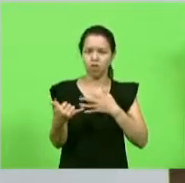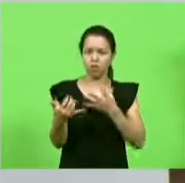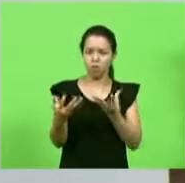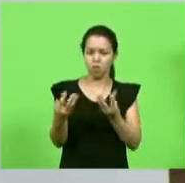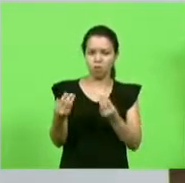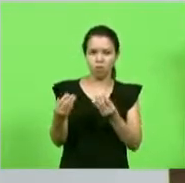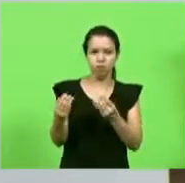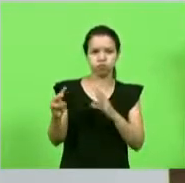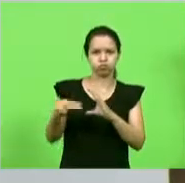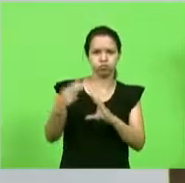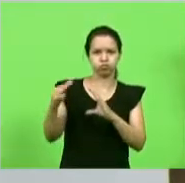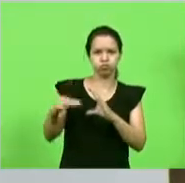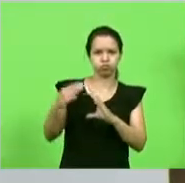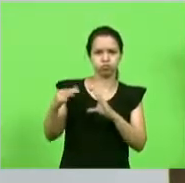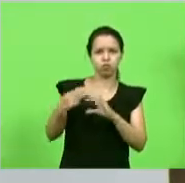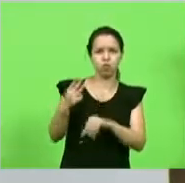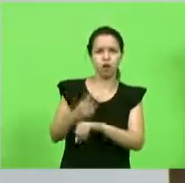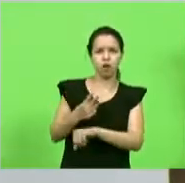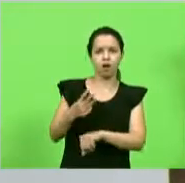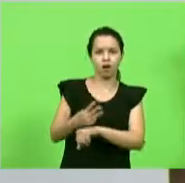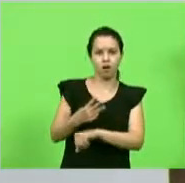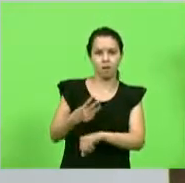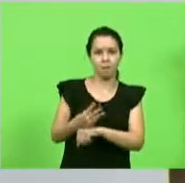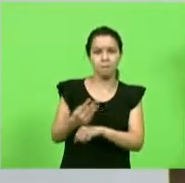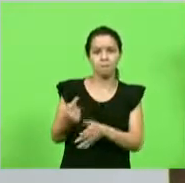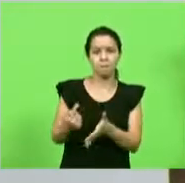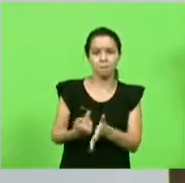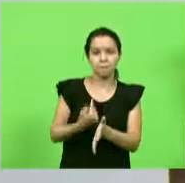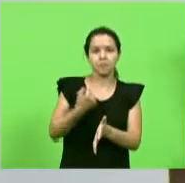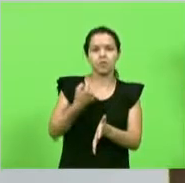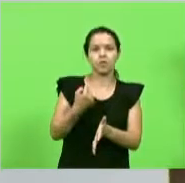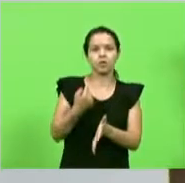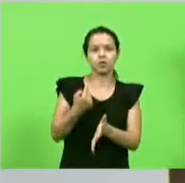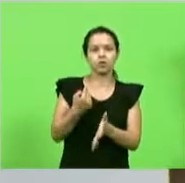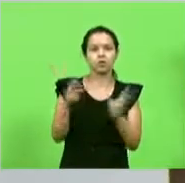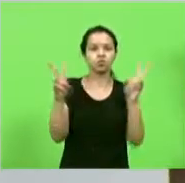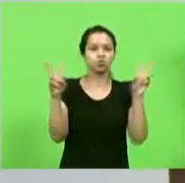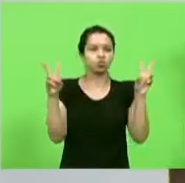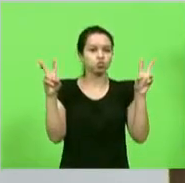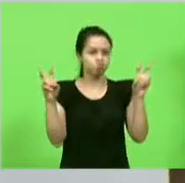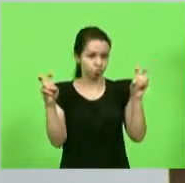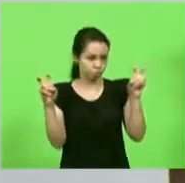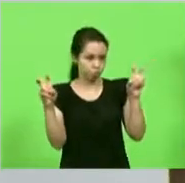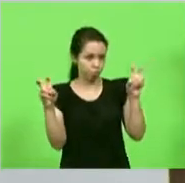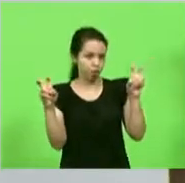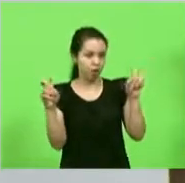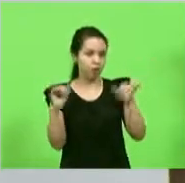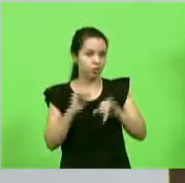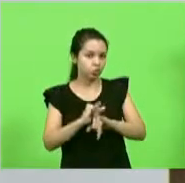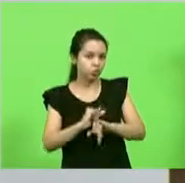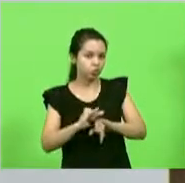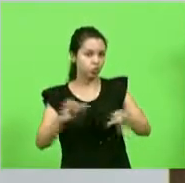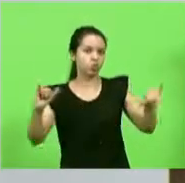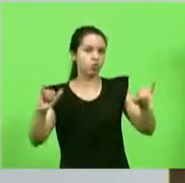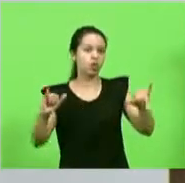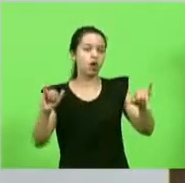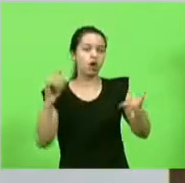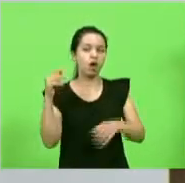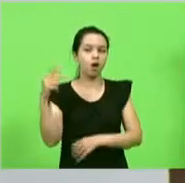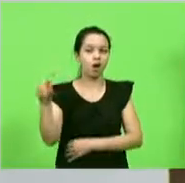mensagens no WhatsApp perguntando sobre a notícia que o governador